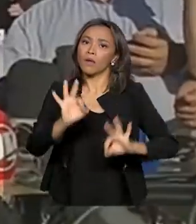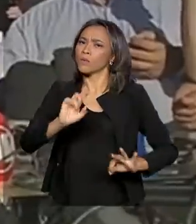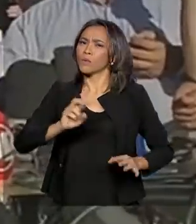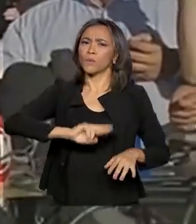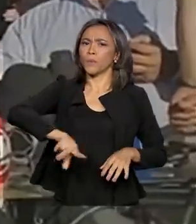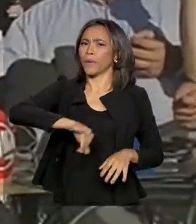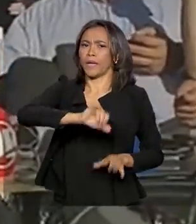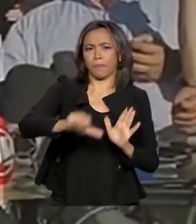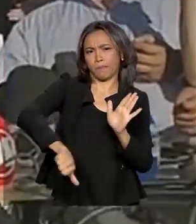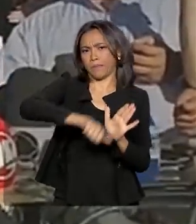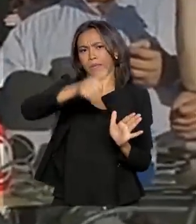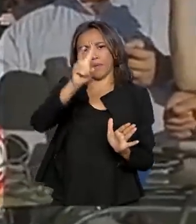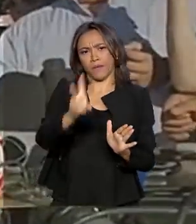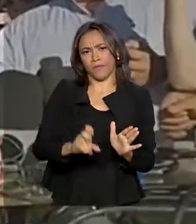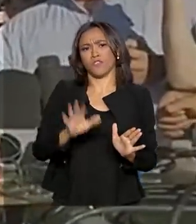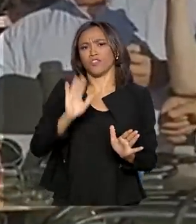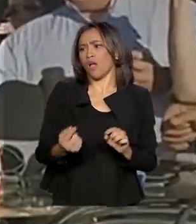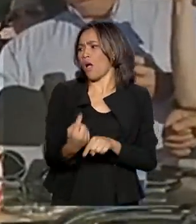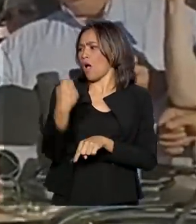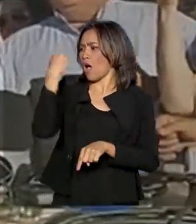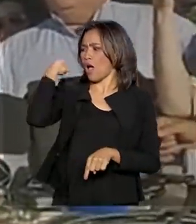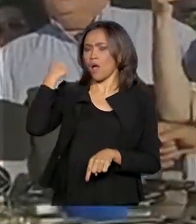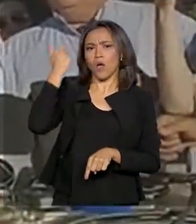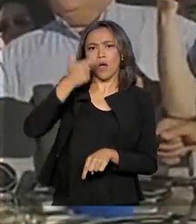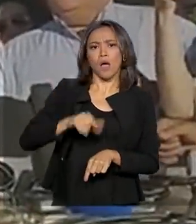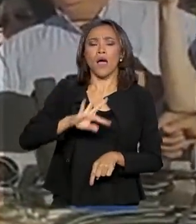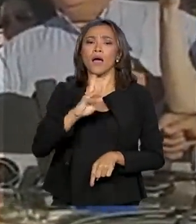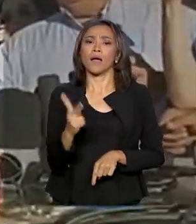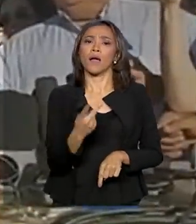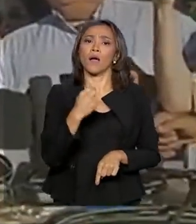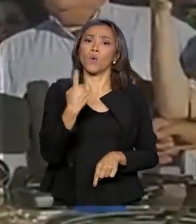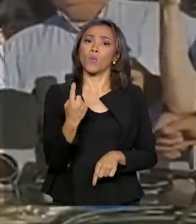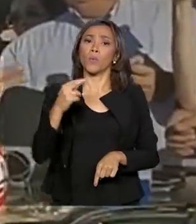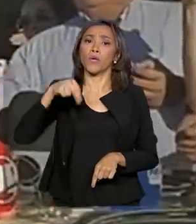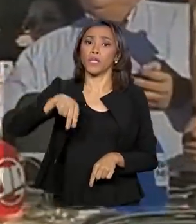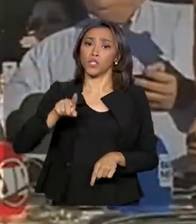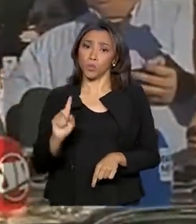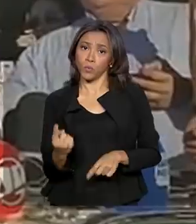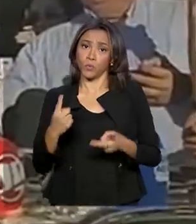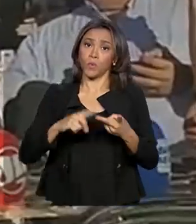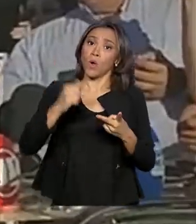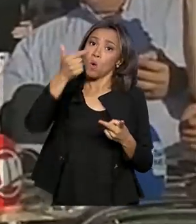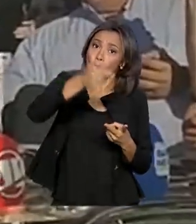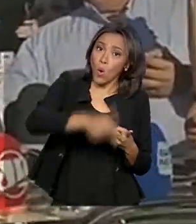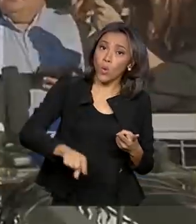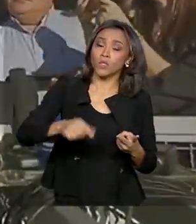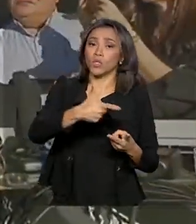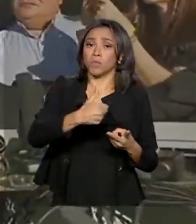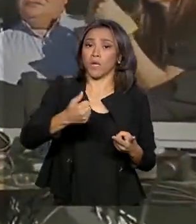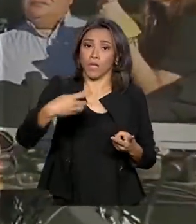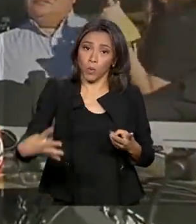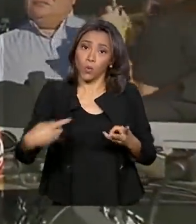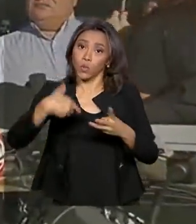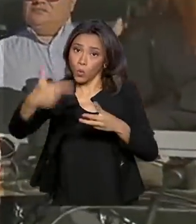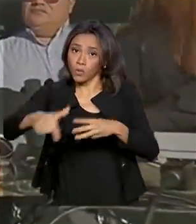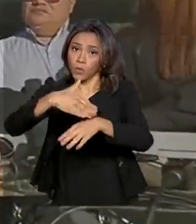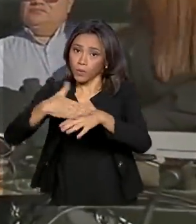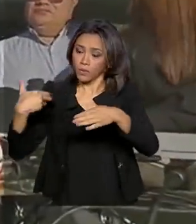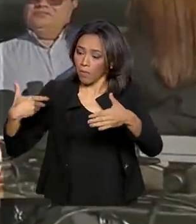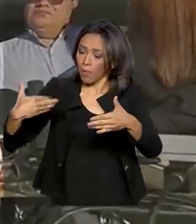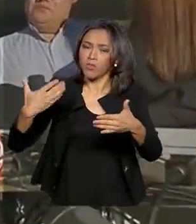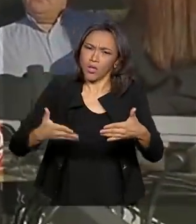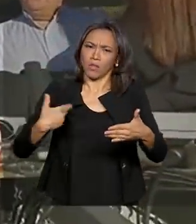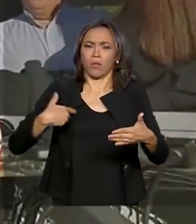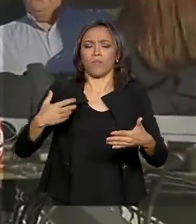vez, nós já passamos por SARS em 2002, passamos por H1N1 em 2009, passamos por MERS em 2014. Está todo mundo envolvido